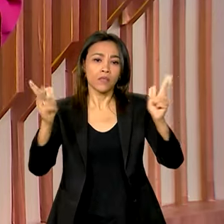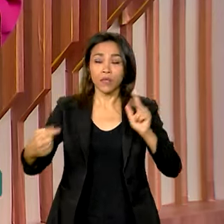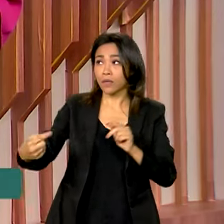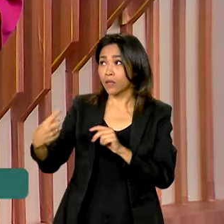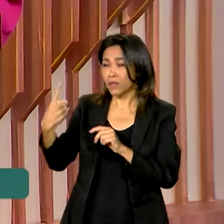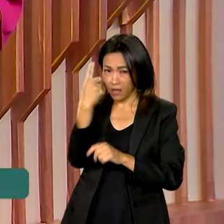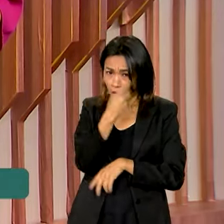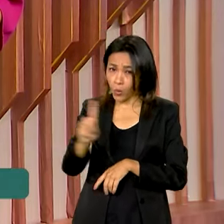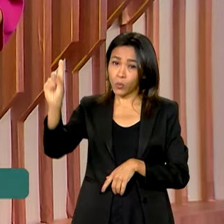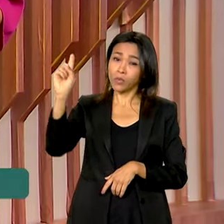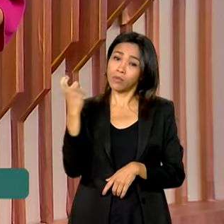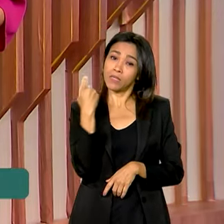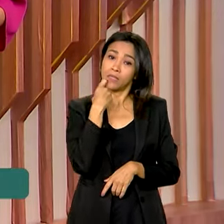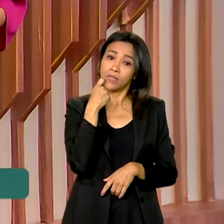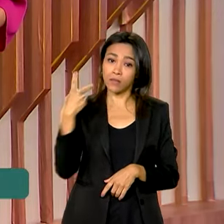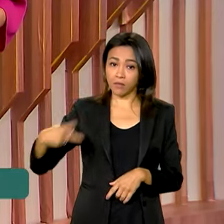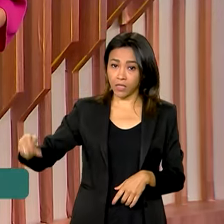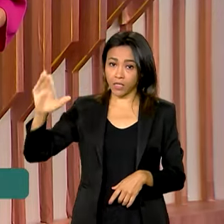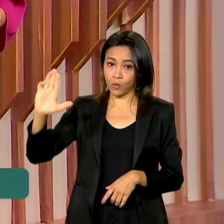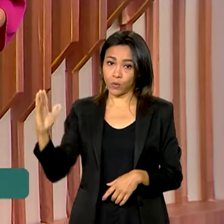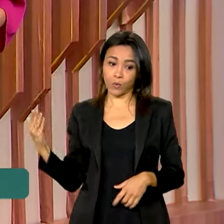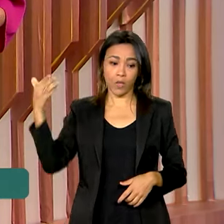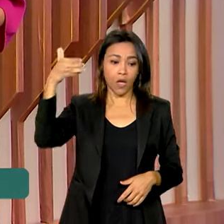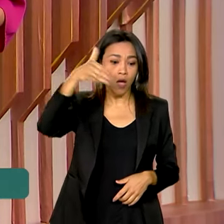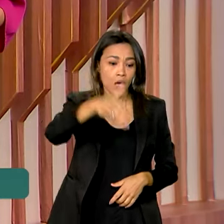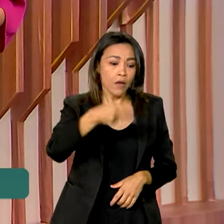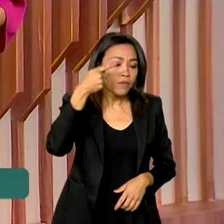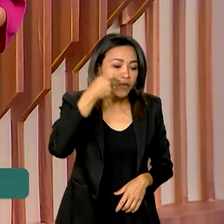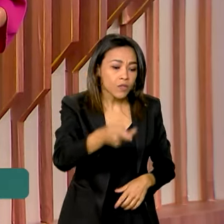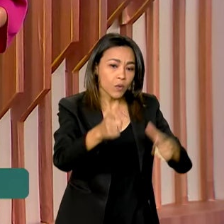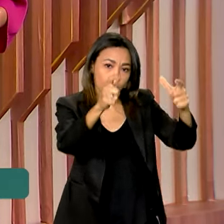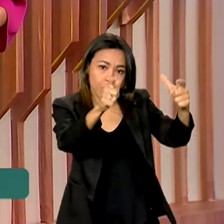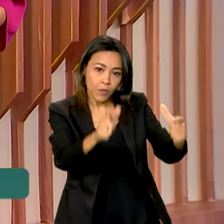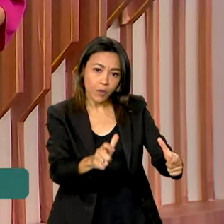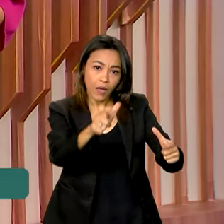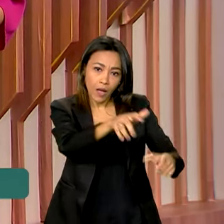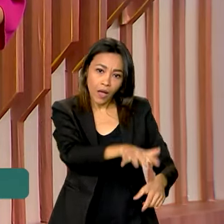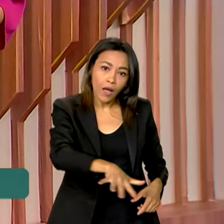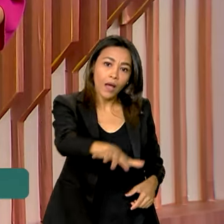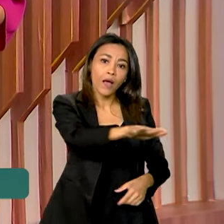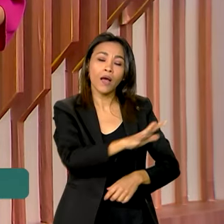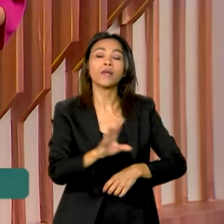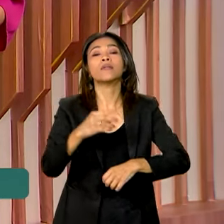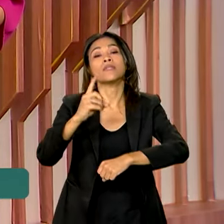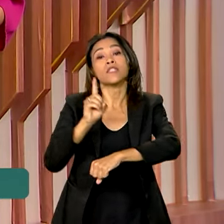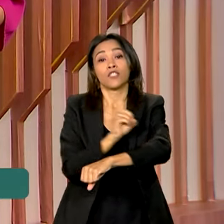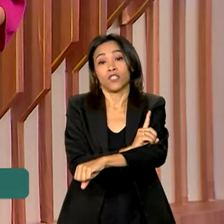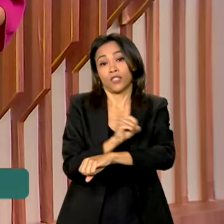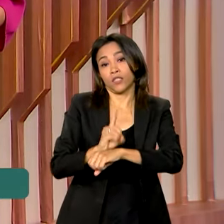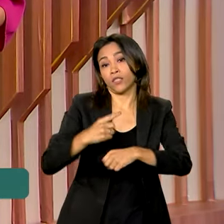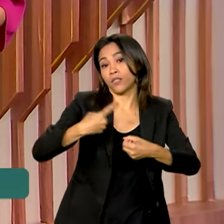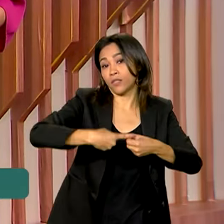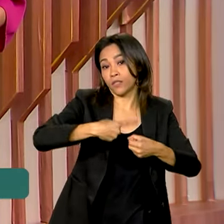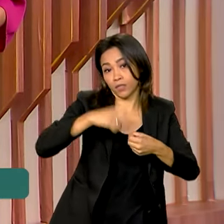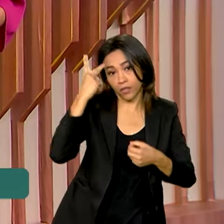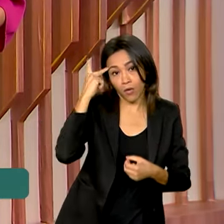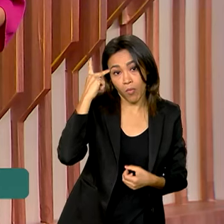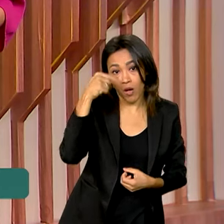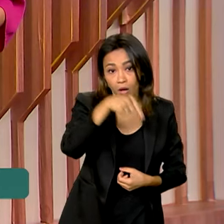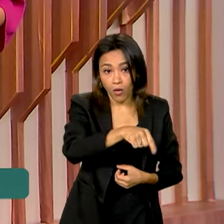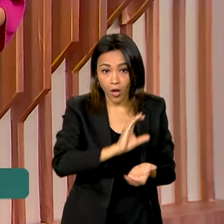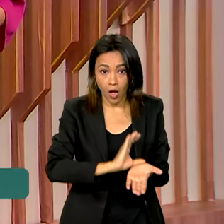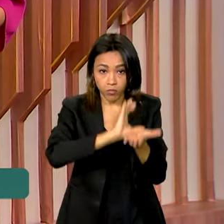-feira, o presidente Lula visitou as obras do primeiro centro educacional unificado de Diadema, São Paulo. O local recebeu